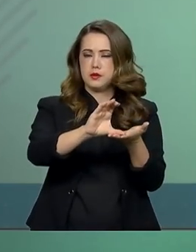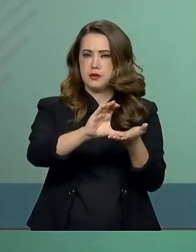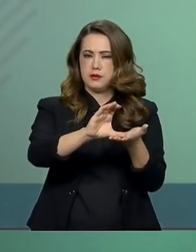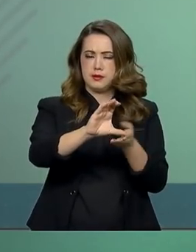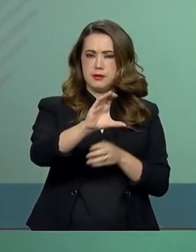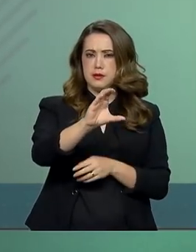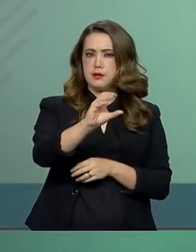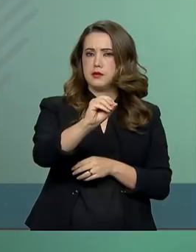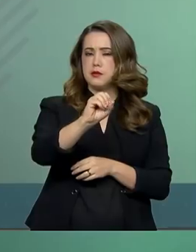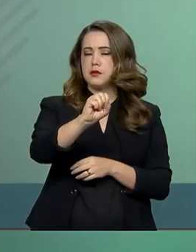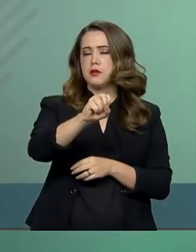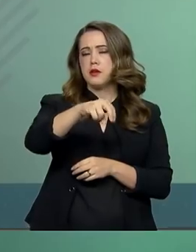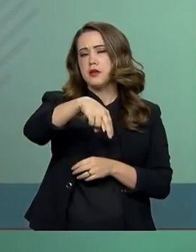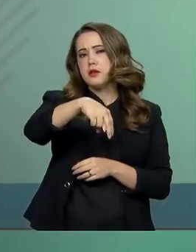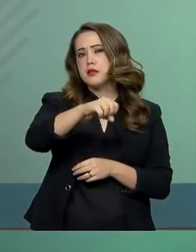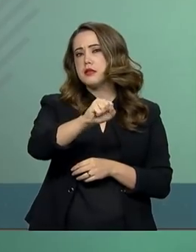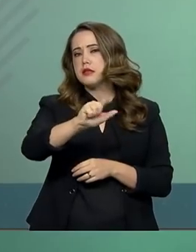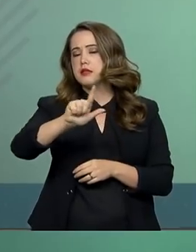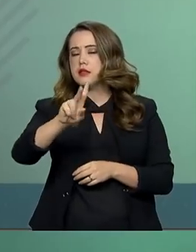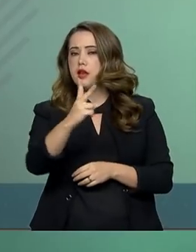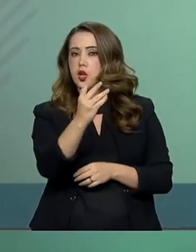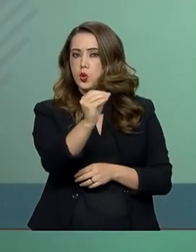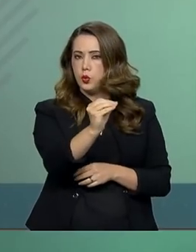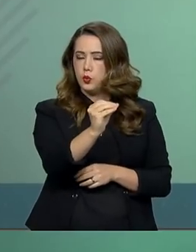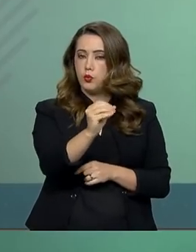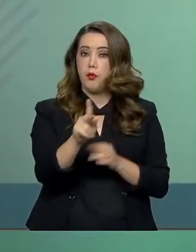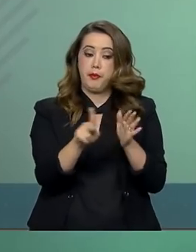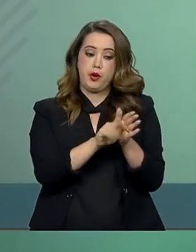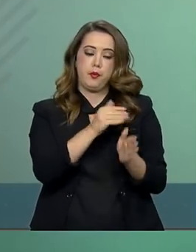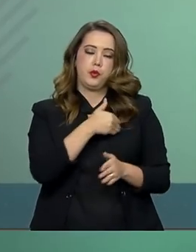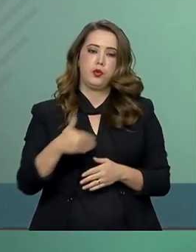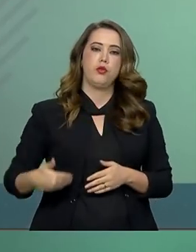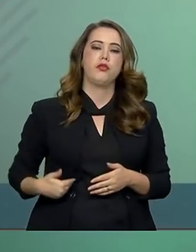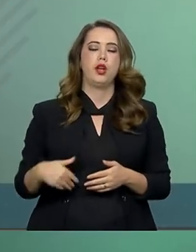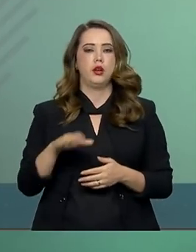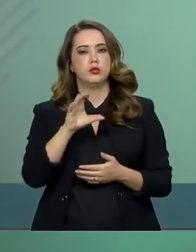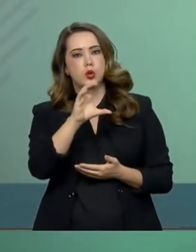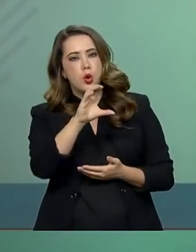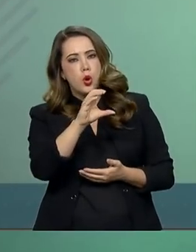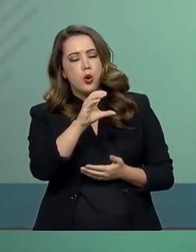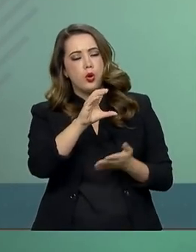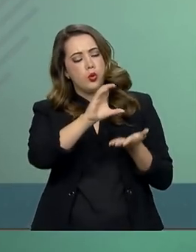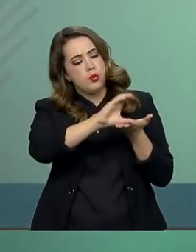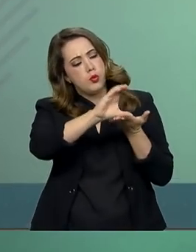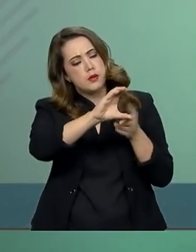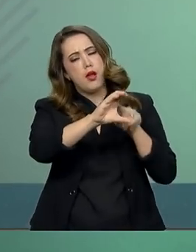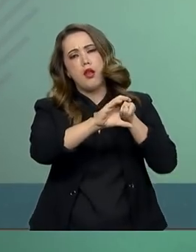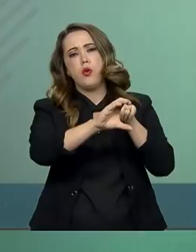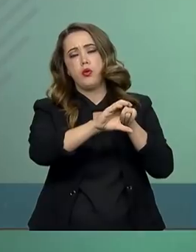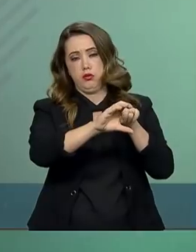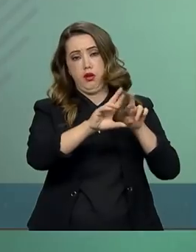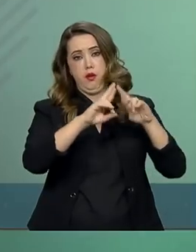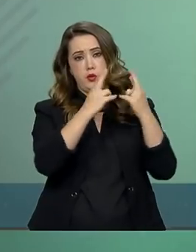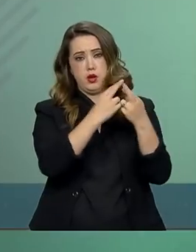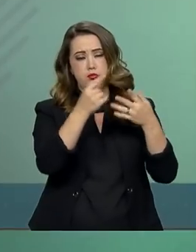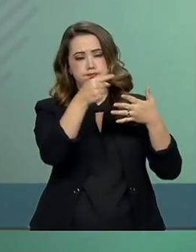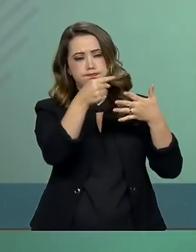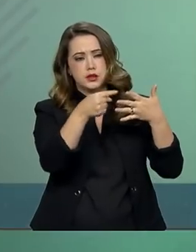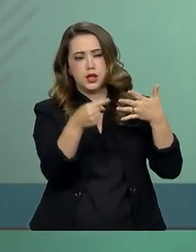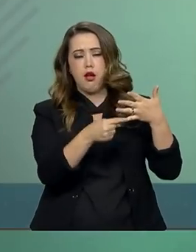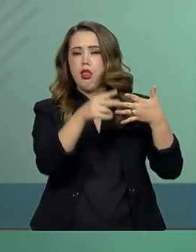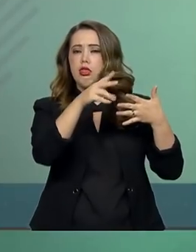do qual pincei alguns temas. O senhor presidente da República